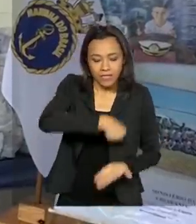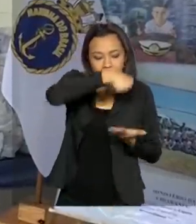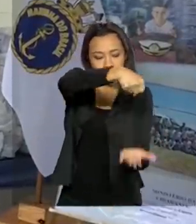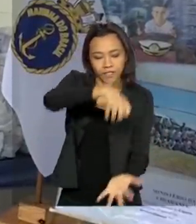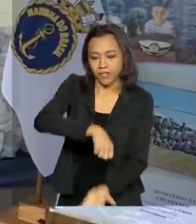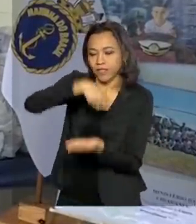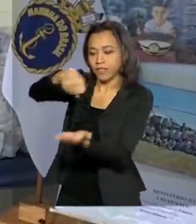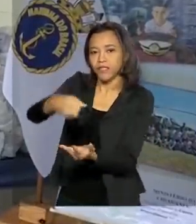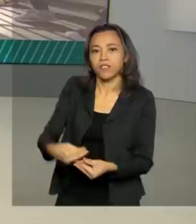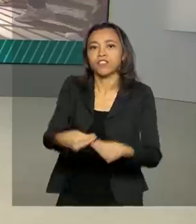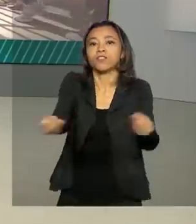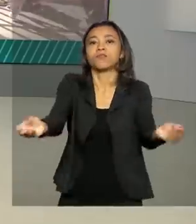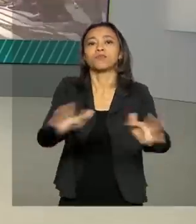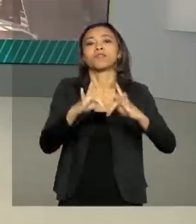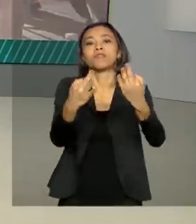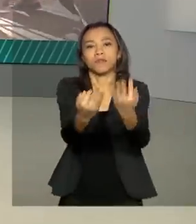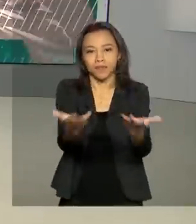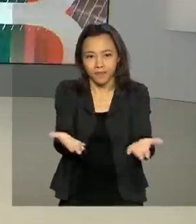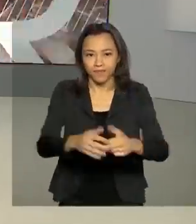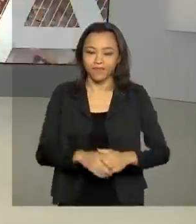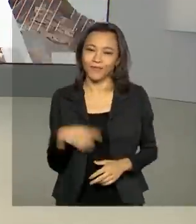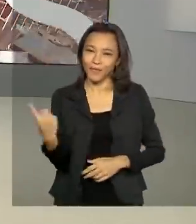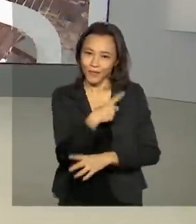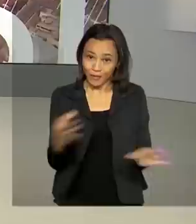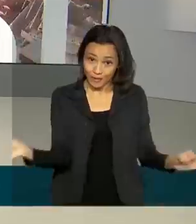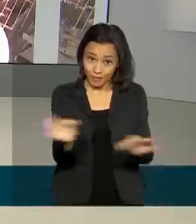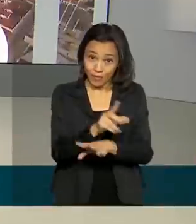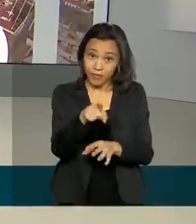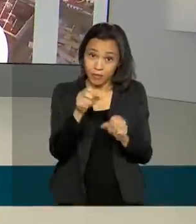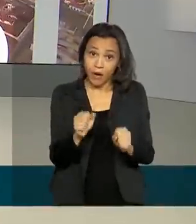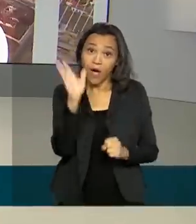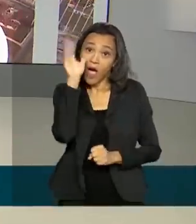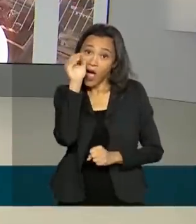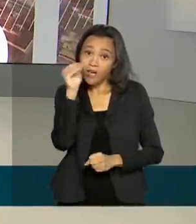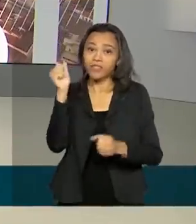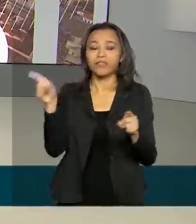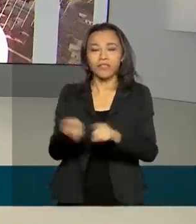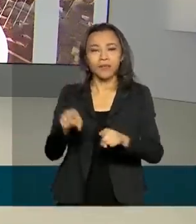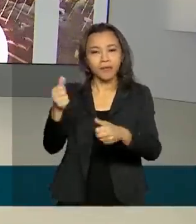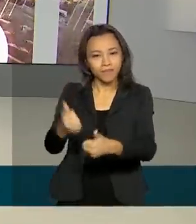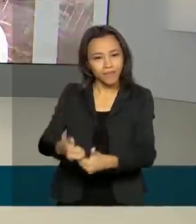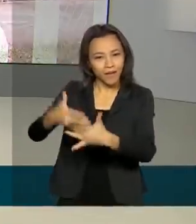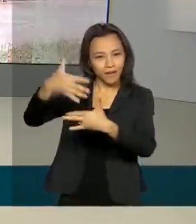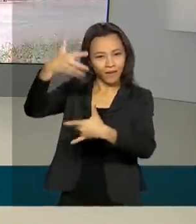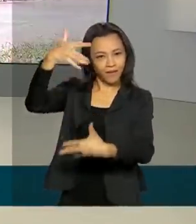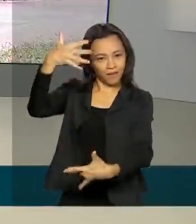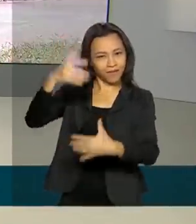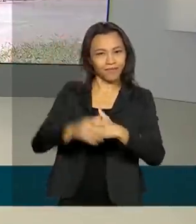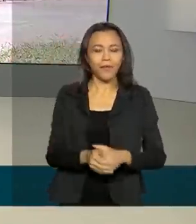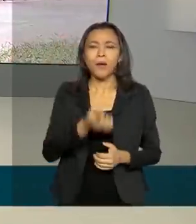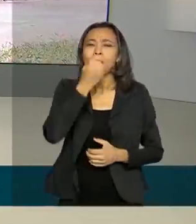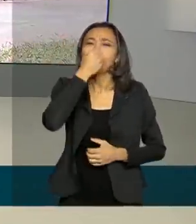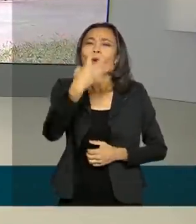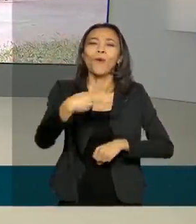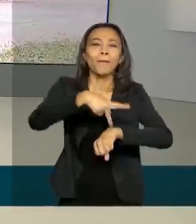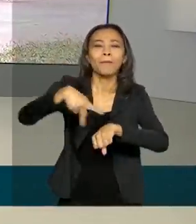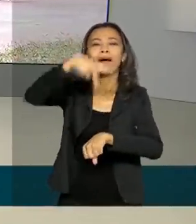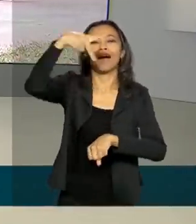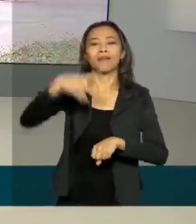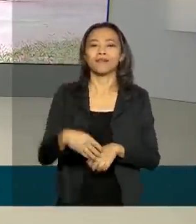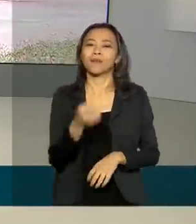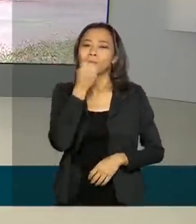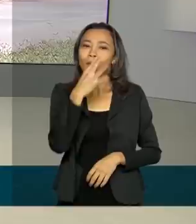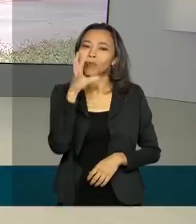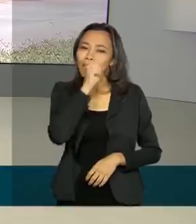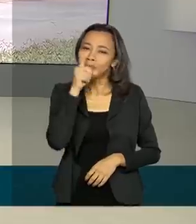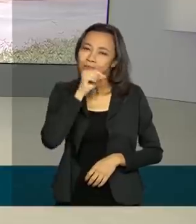a essas famílias. Brasil em Dia termina aqui. Você pode nos acompanhar também pelas nossas redes sociais. Uma boa Páscoa, um bom final de